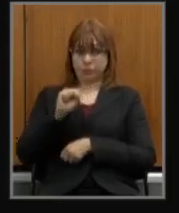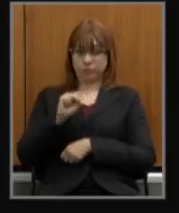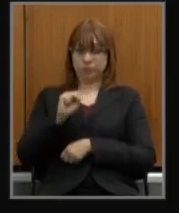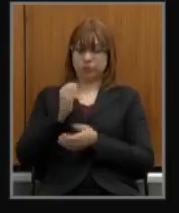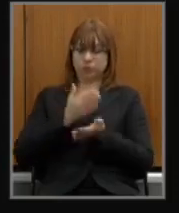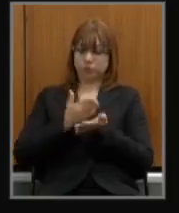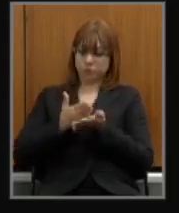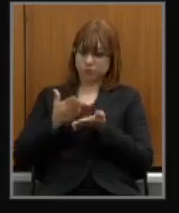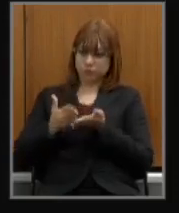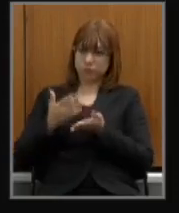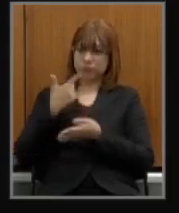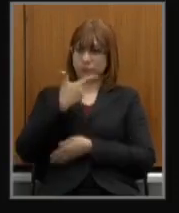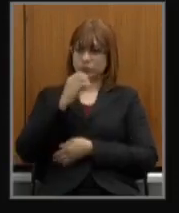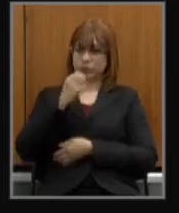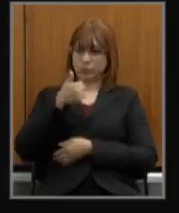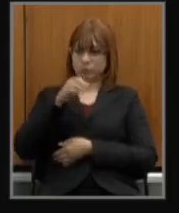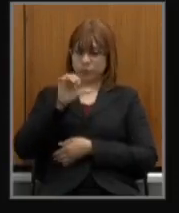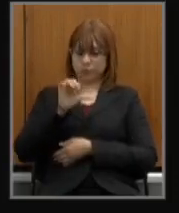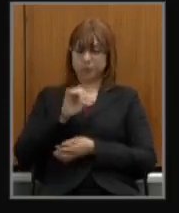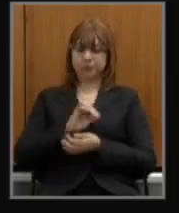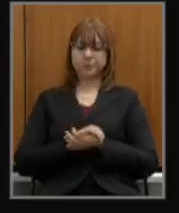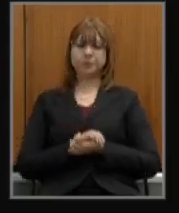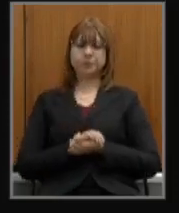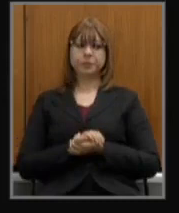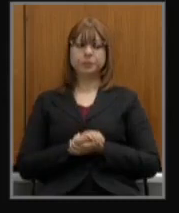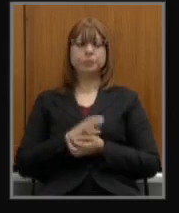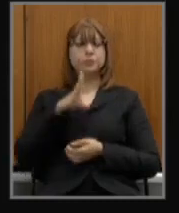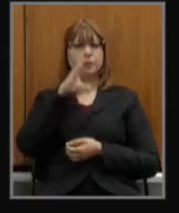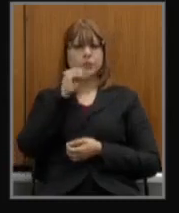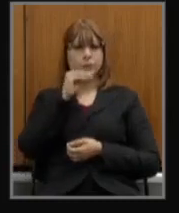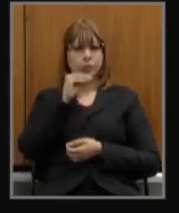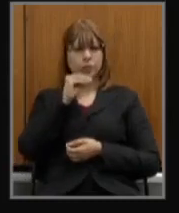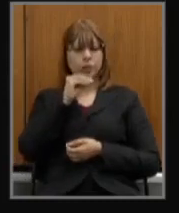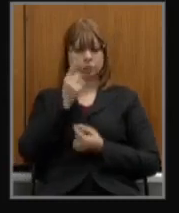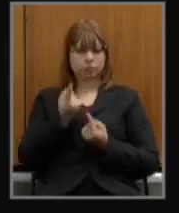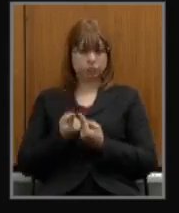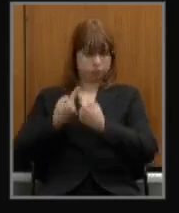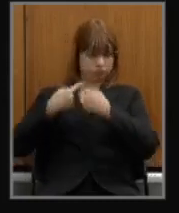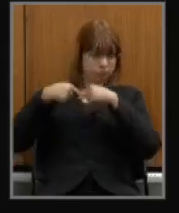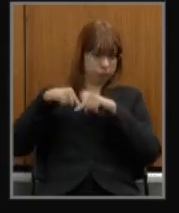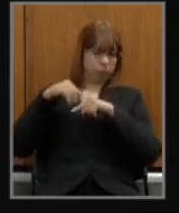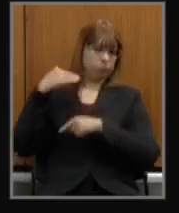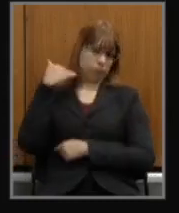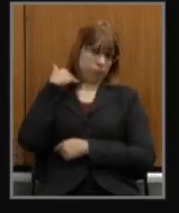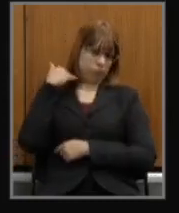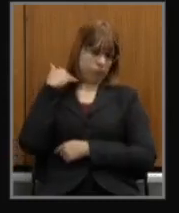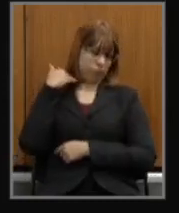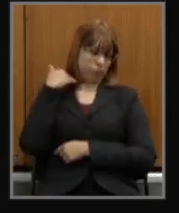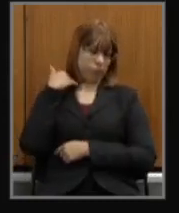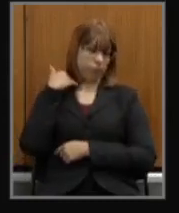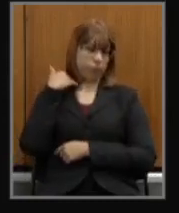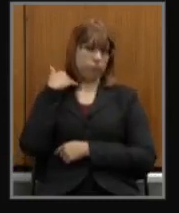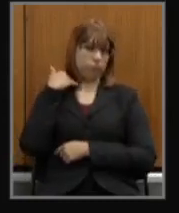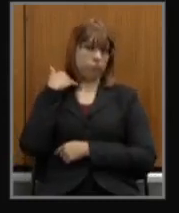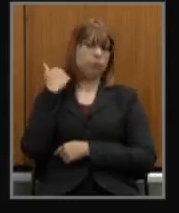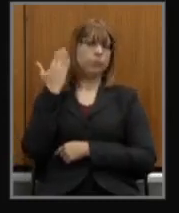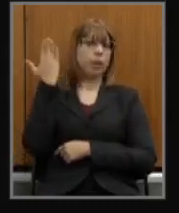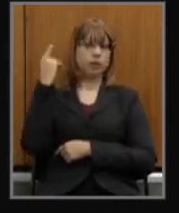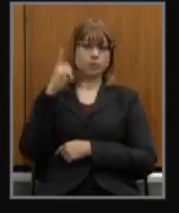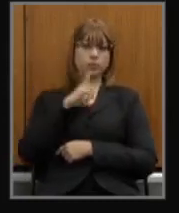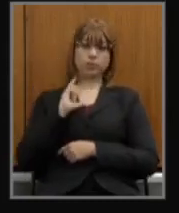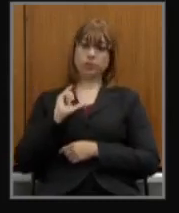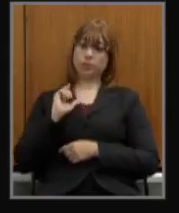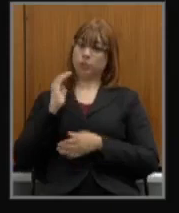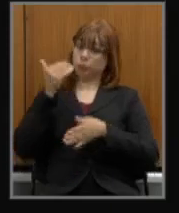os funcionários que tomaram empréstimo nos bancos eles eram descontados